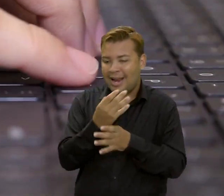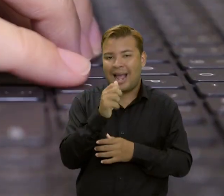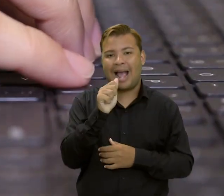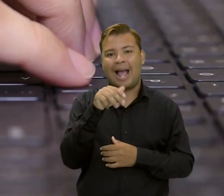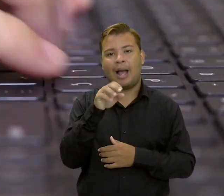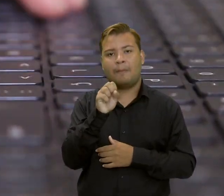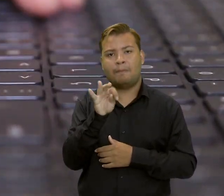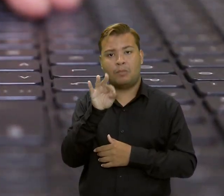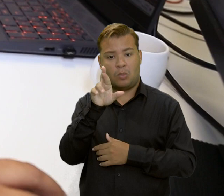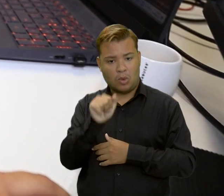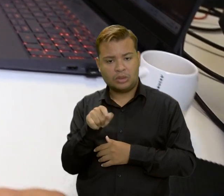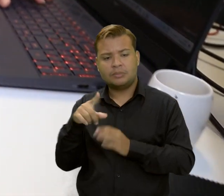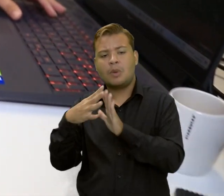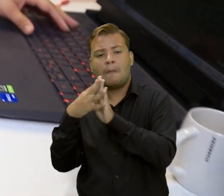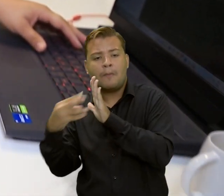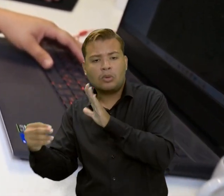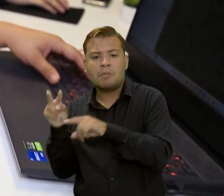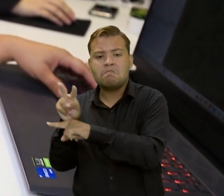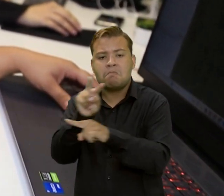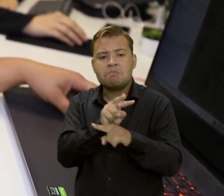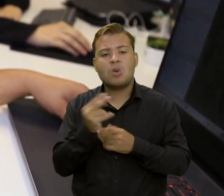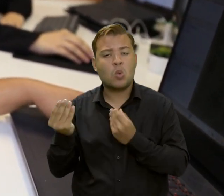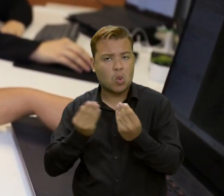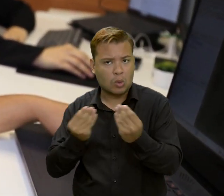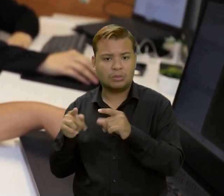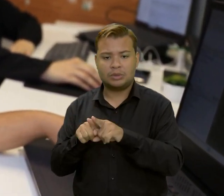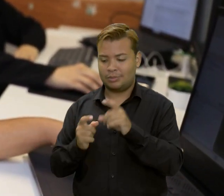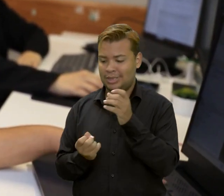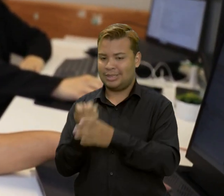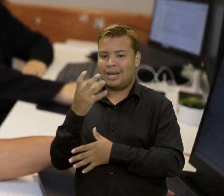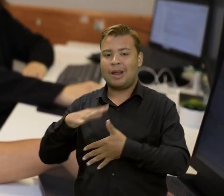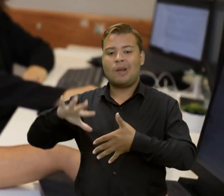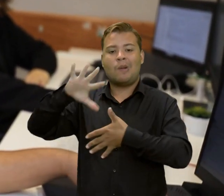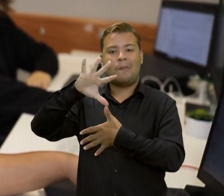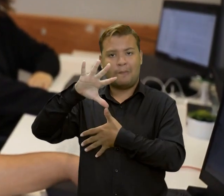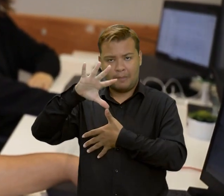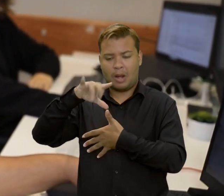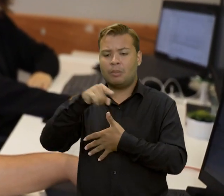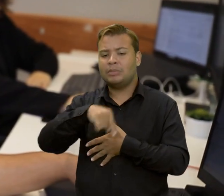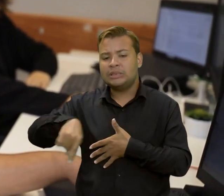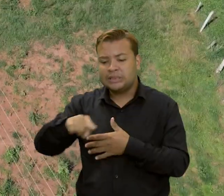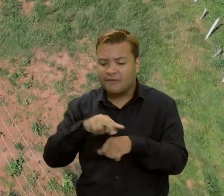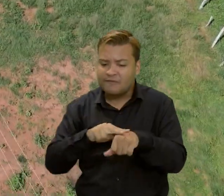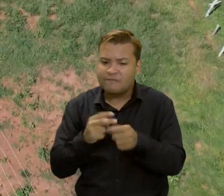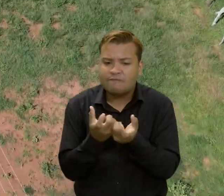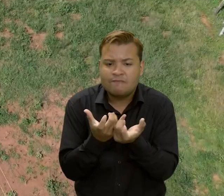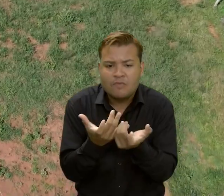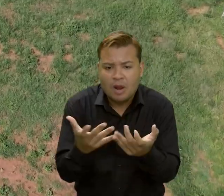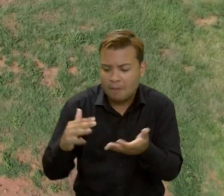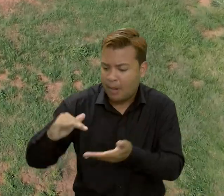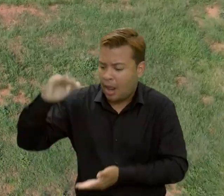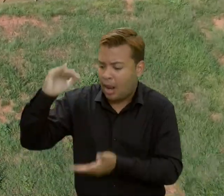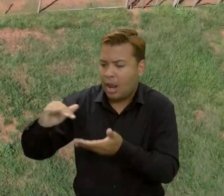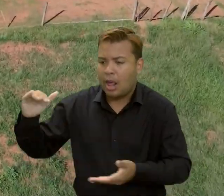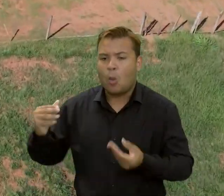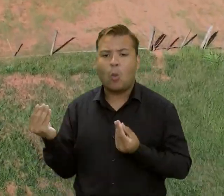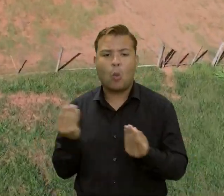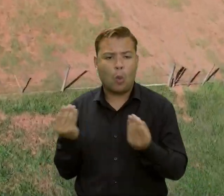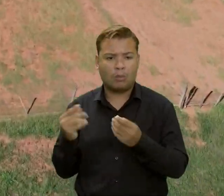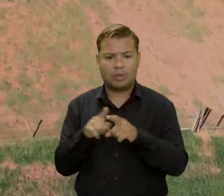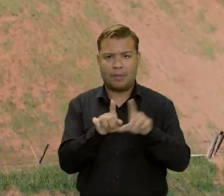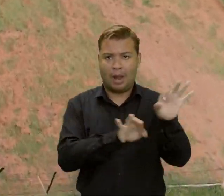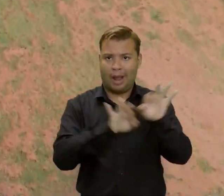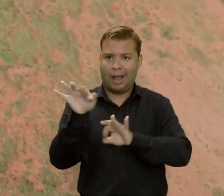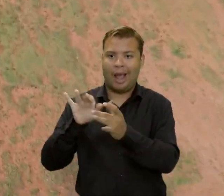modelos de monitoramento, geração de um mapa de estrutura da vegetação, além da construção de uma rede